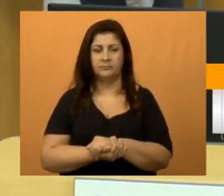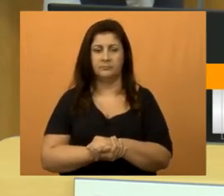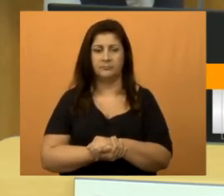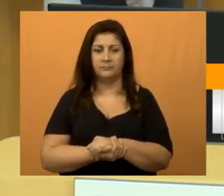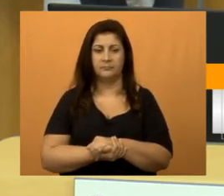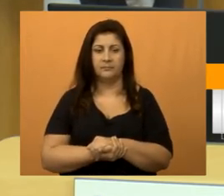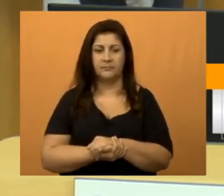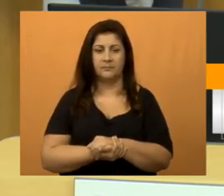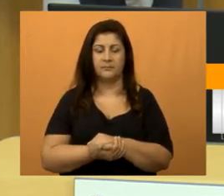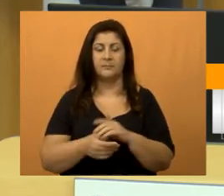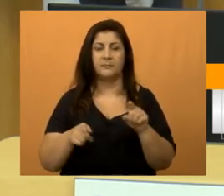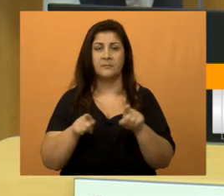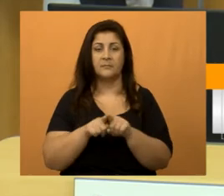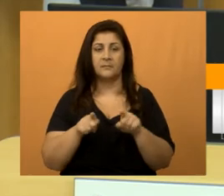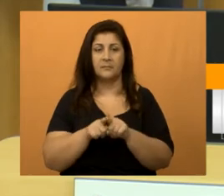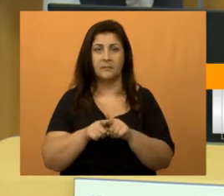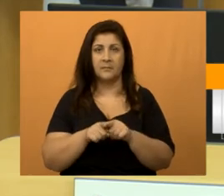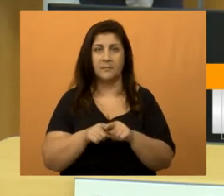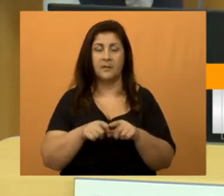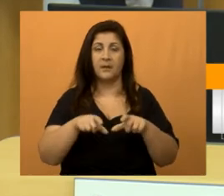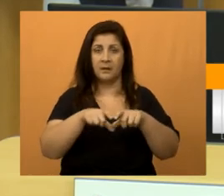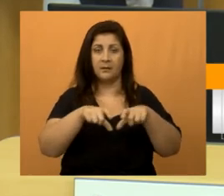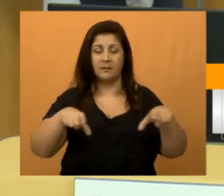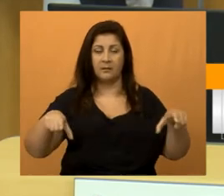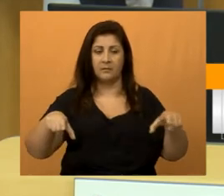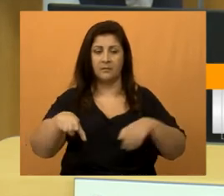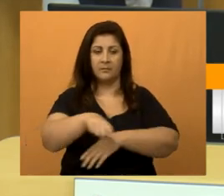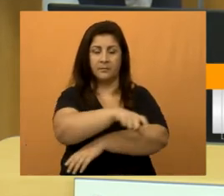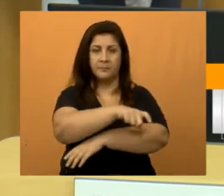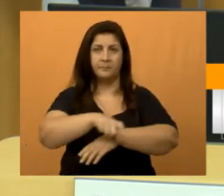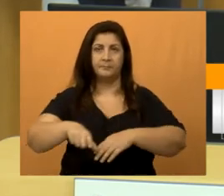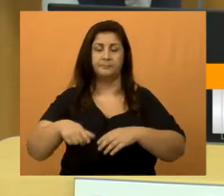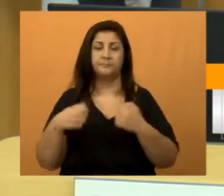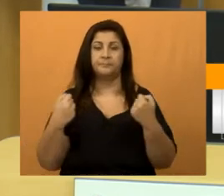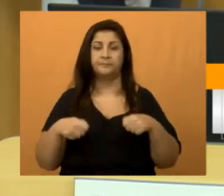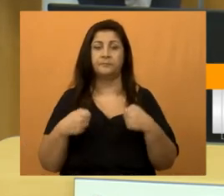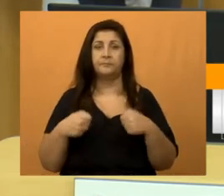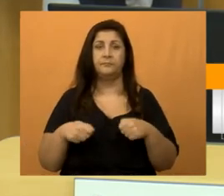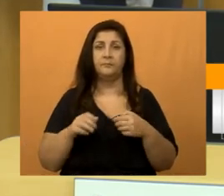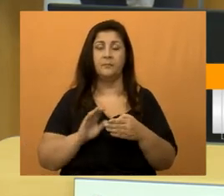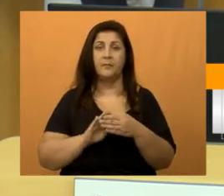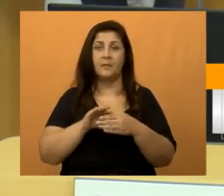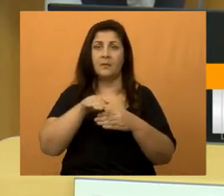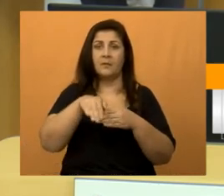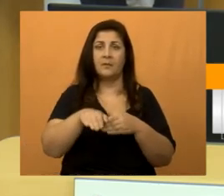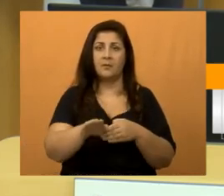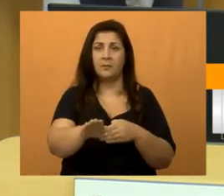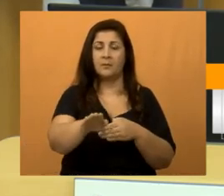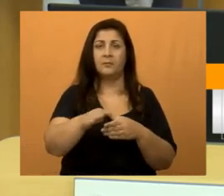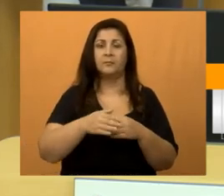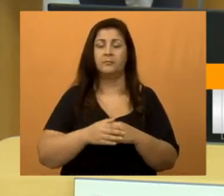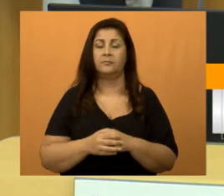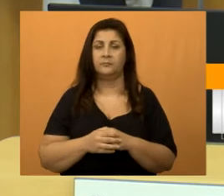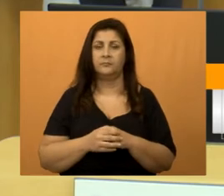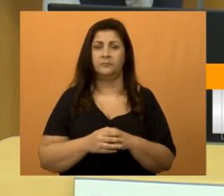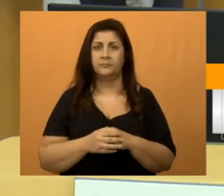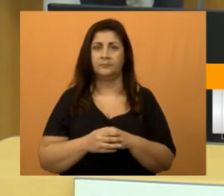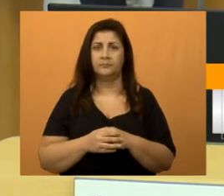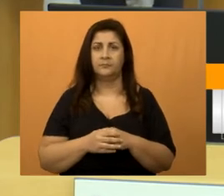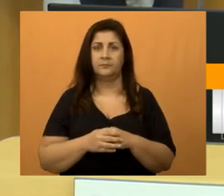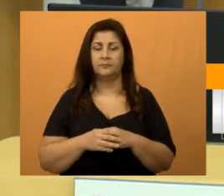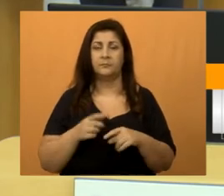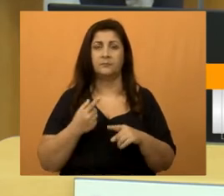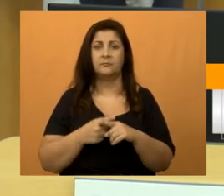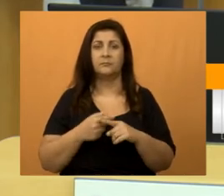E esse morador da mesma rua que eu falei, ele precisa ali de uma lombada, naquele local ali, lombada